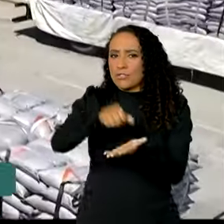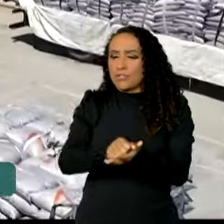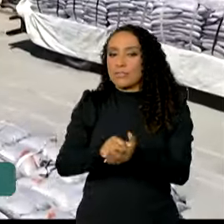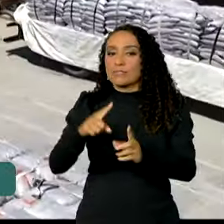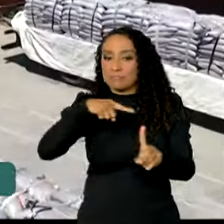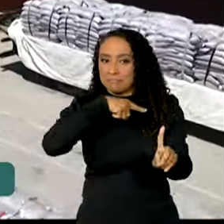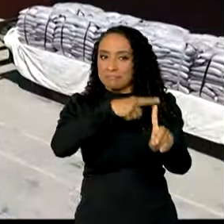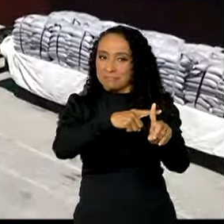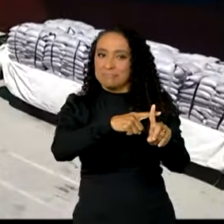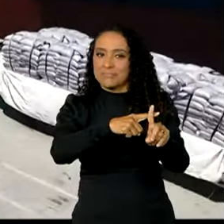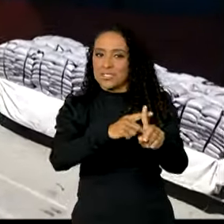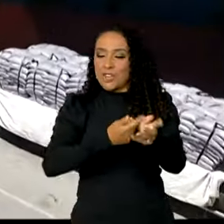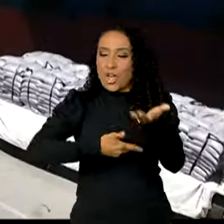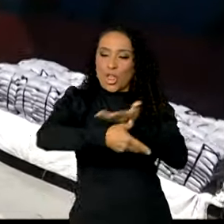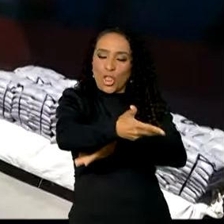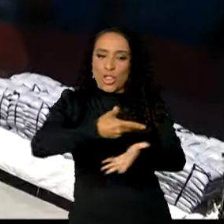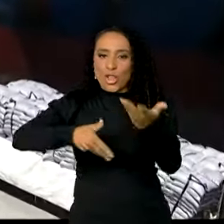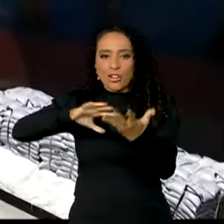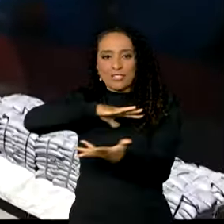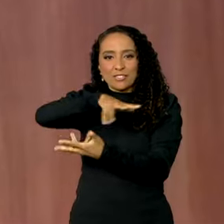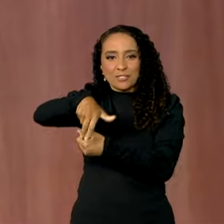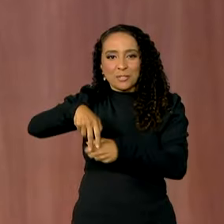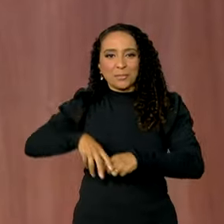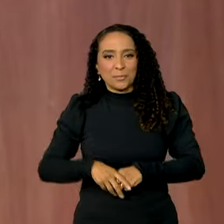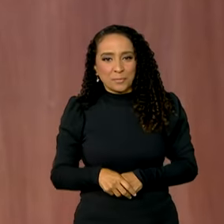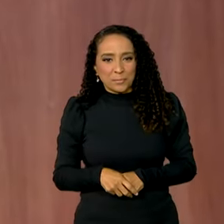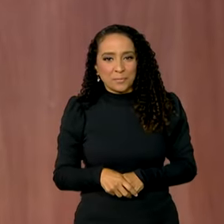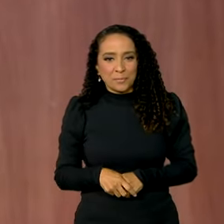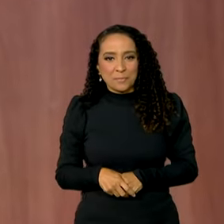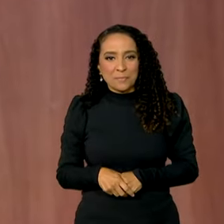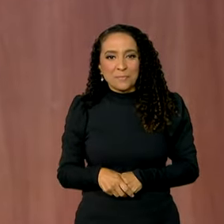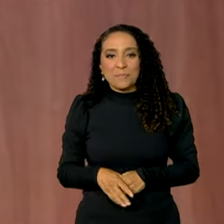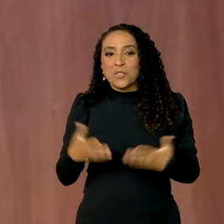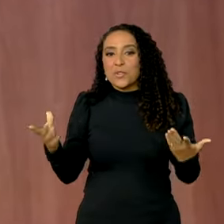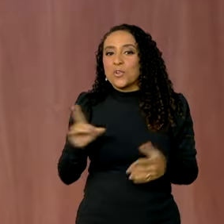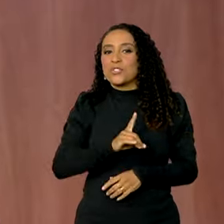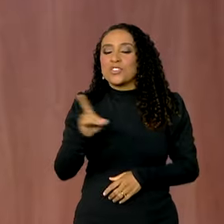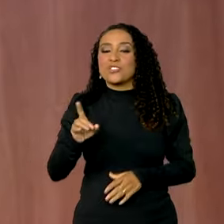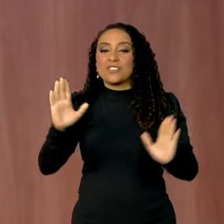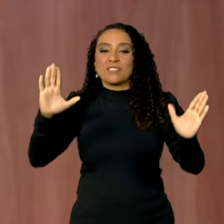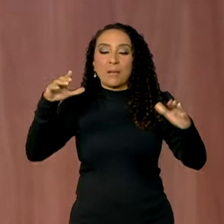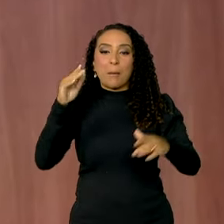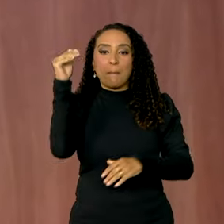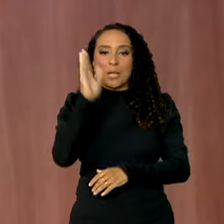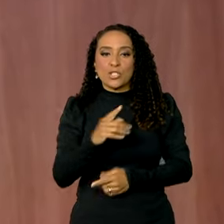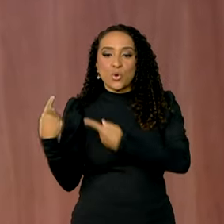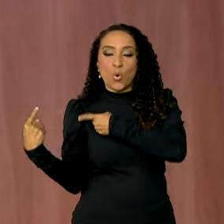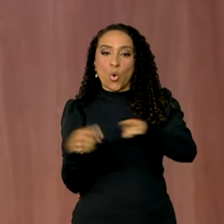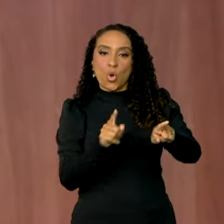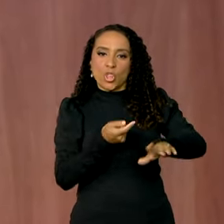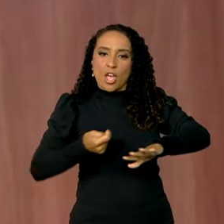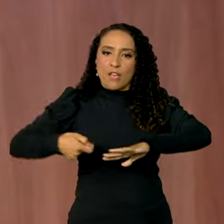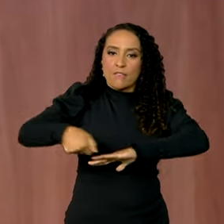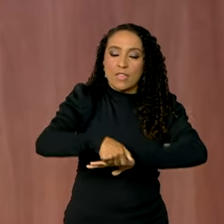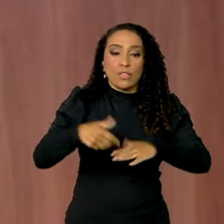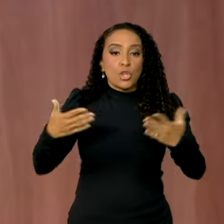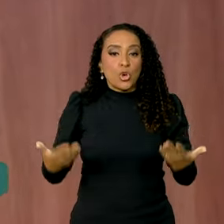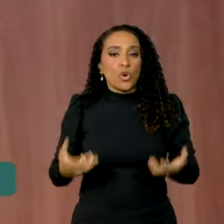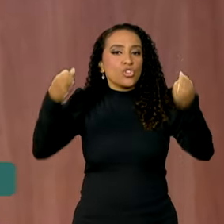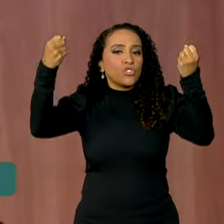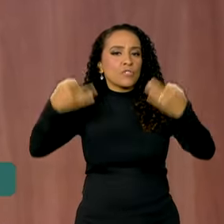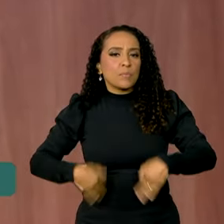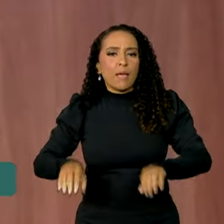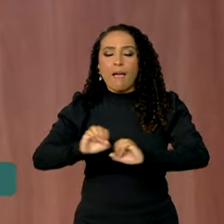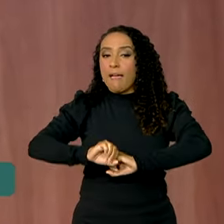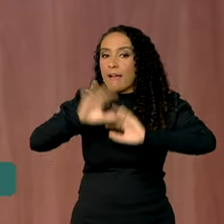saldos positivos nas trocas internacionais. Hoje é dia do nosso quadro Brasil contra a fake. No episódio de hoje,